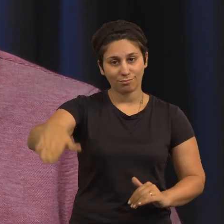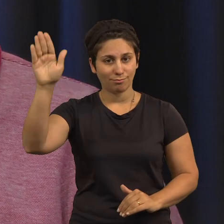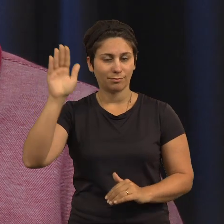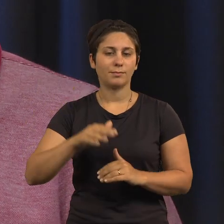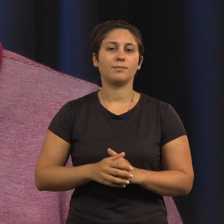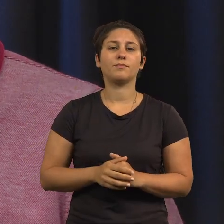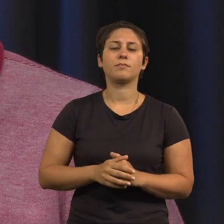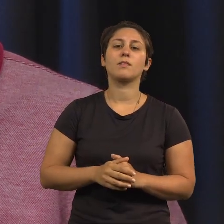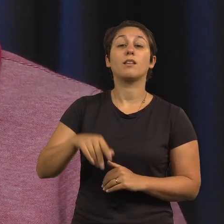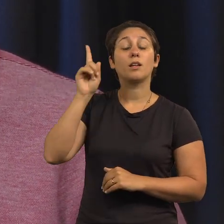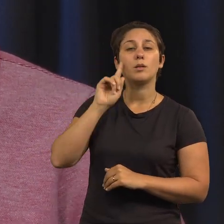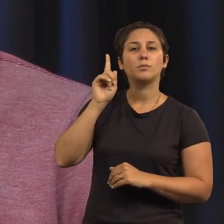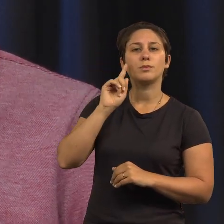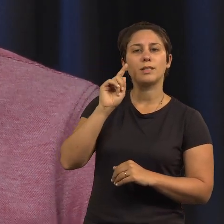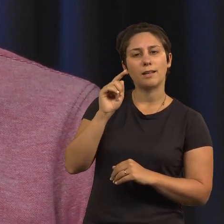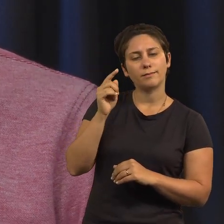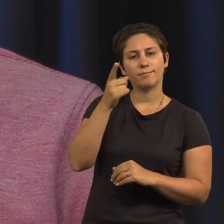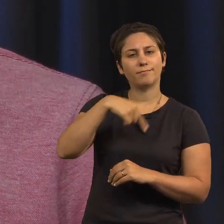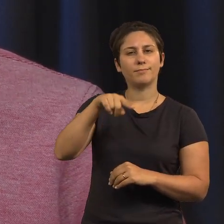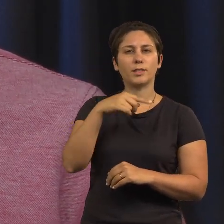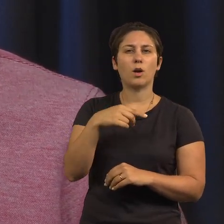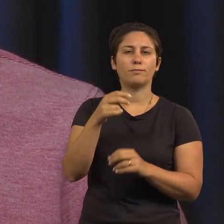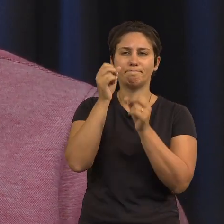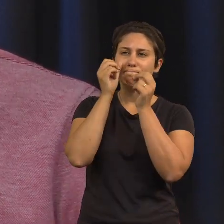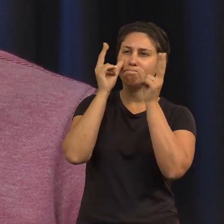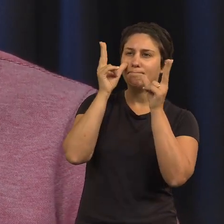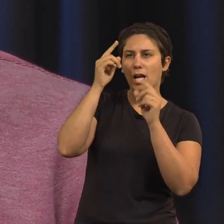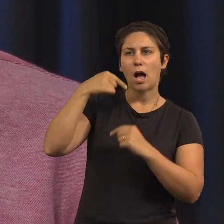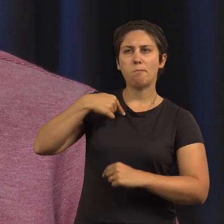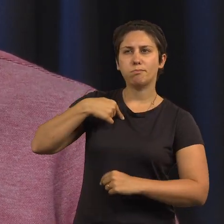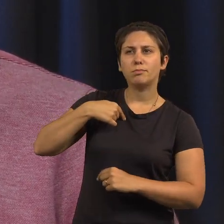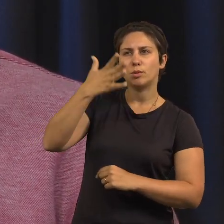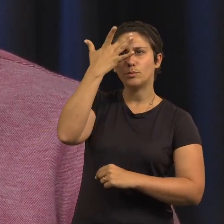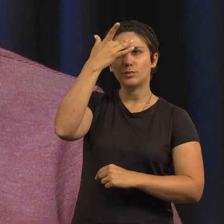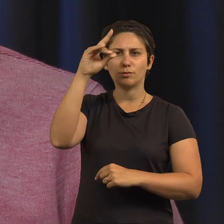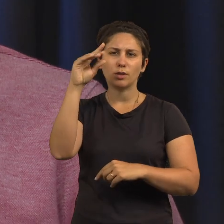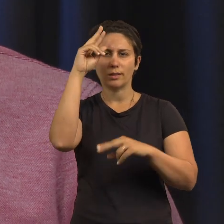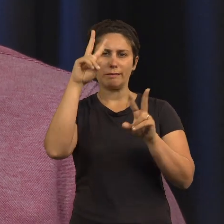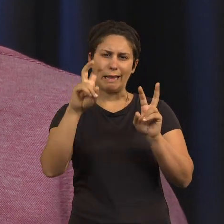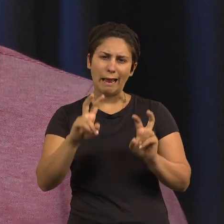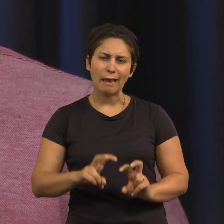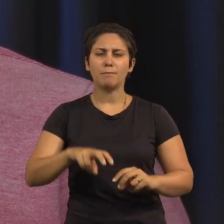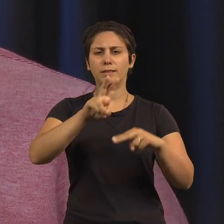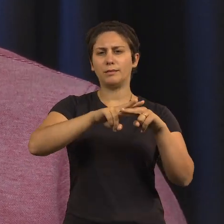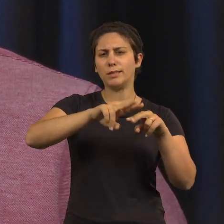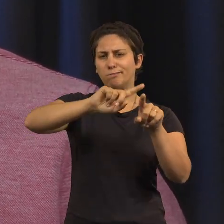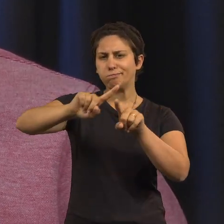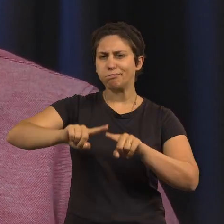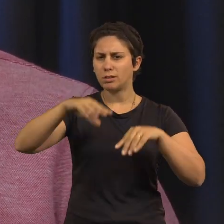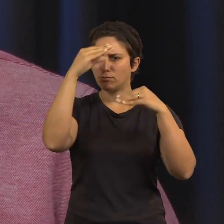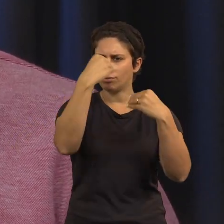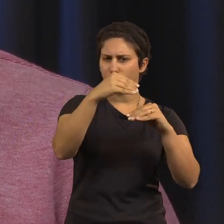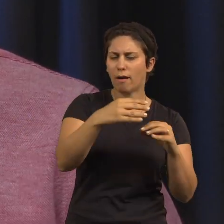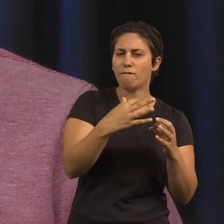que estejam alerta que um professor, para além de ensinar aquilo que são as matérias curriculares, tem também naquilo que nós